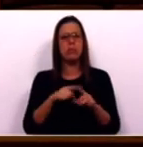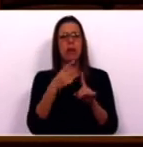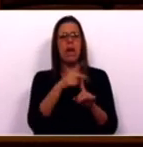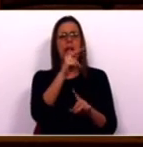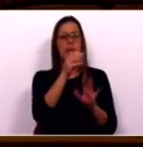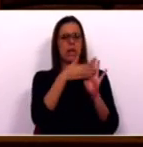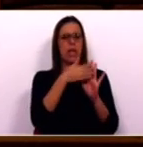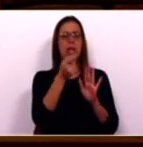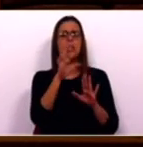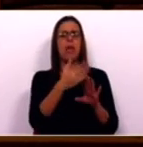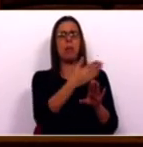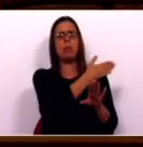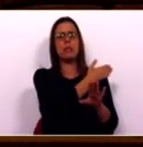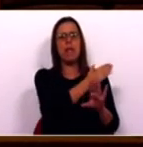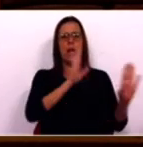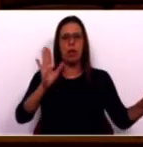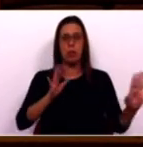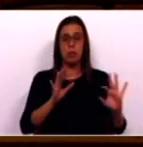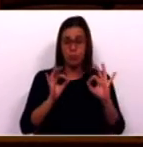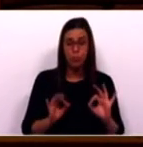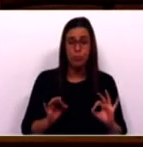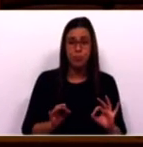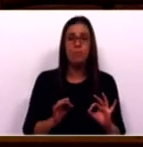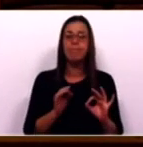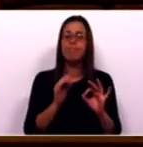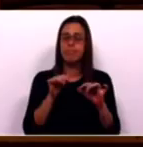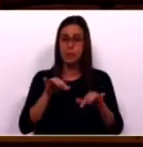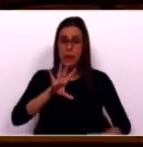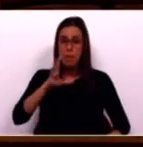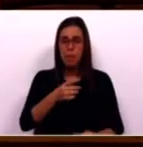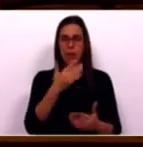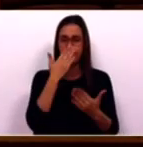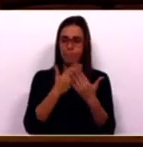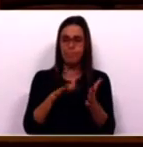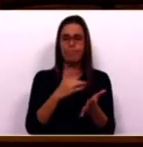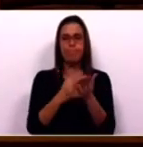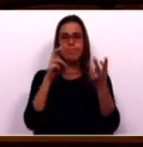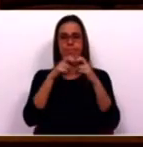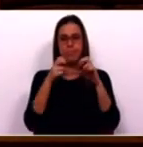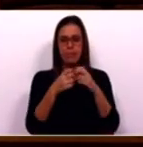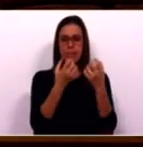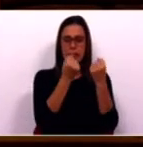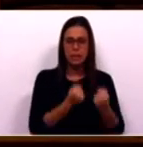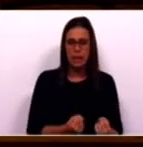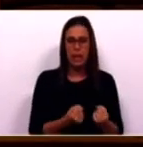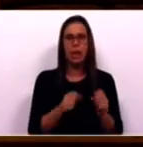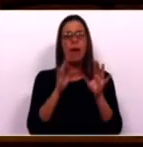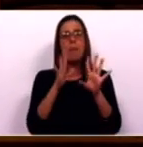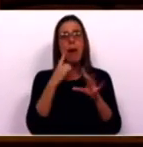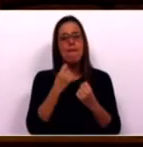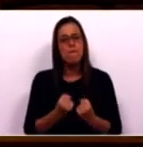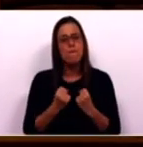30 do século passado. Em bom rigor, este país sempre se confrontou com problemas de seca, mas a